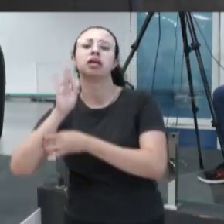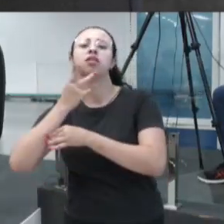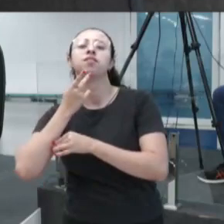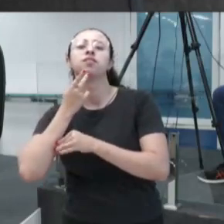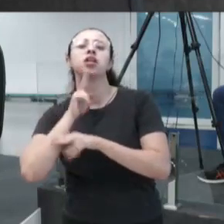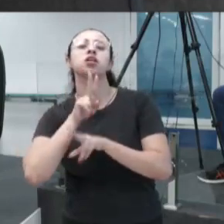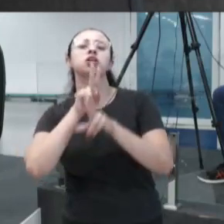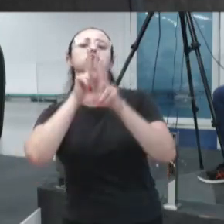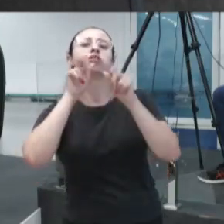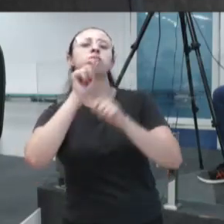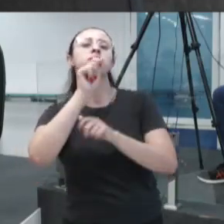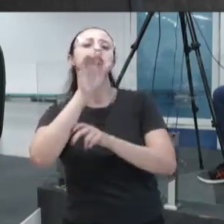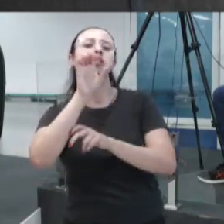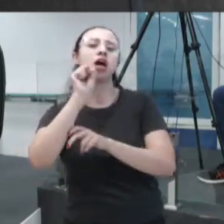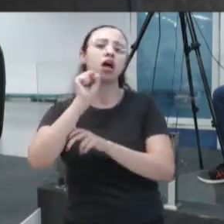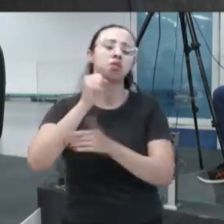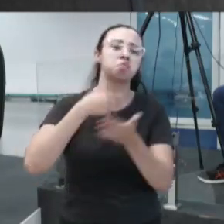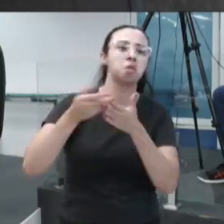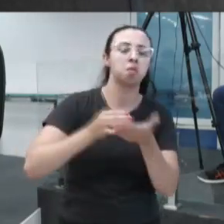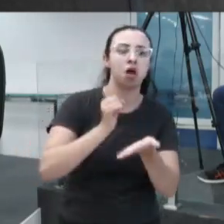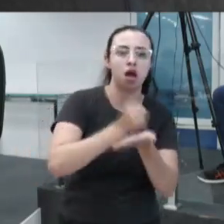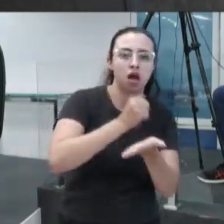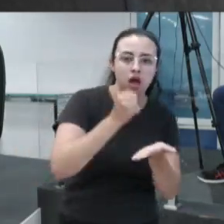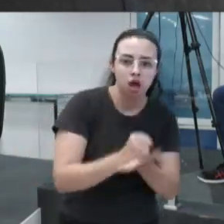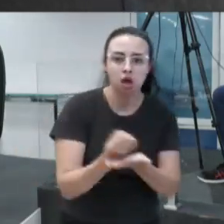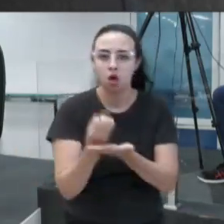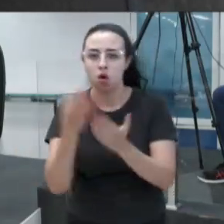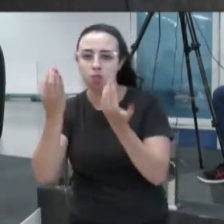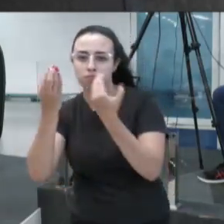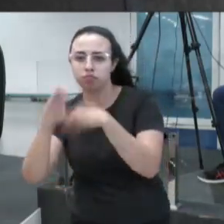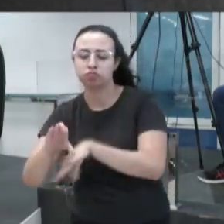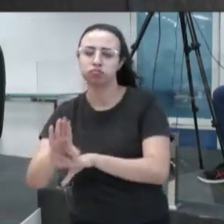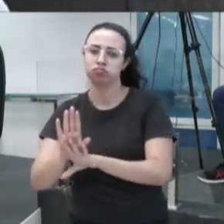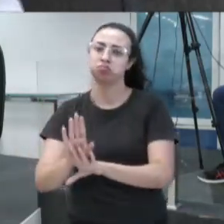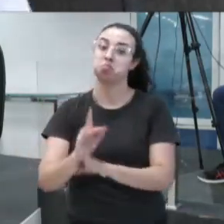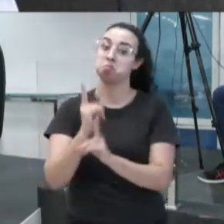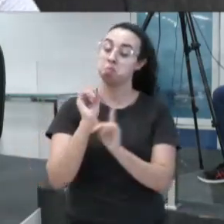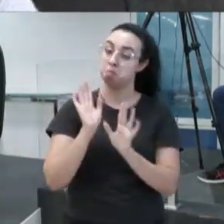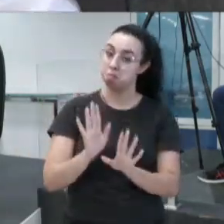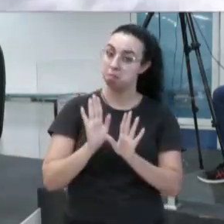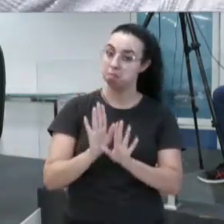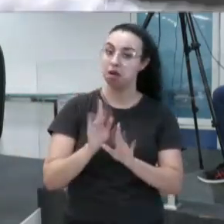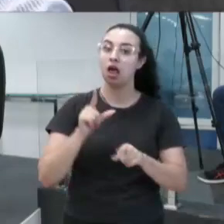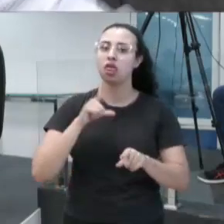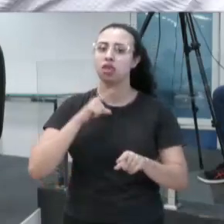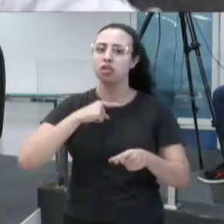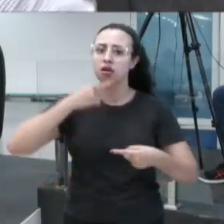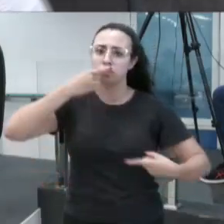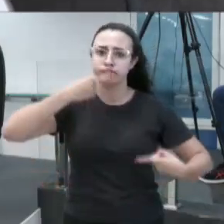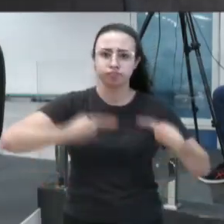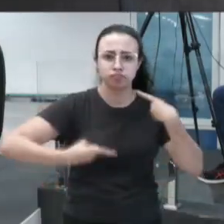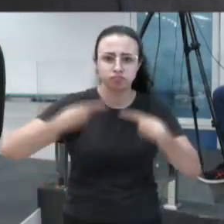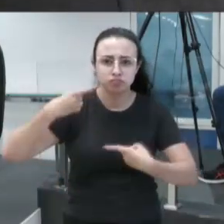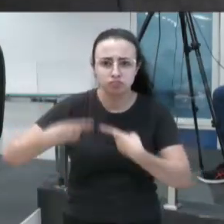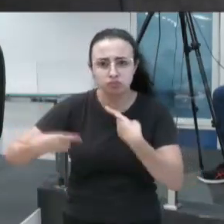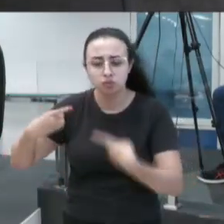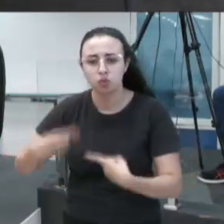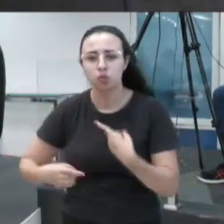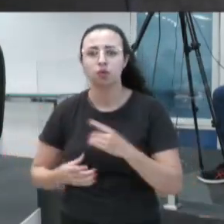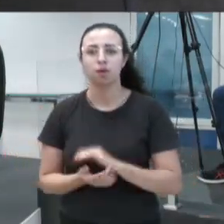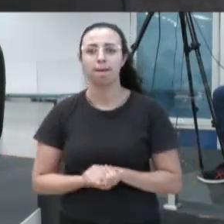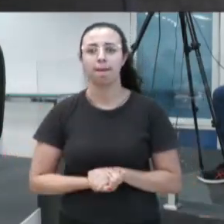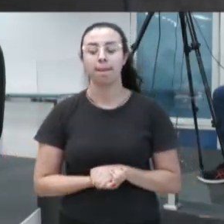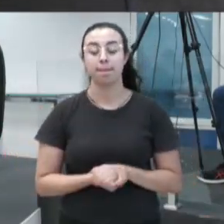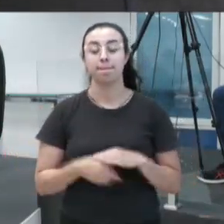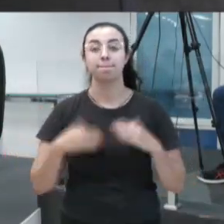favor de acesso, de efetivos, seja de contratados, muito pelo contrário, Tendo até discussões calorosas aqui na casa.